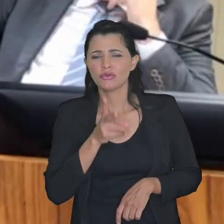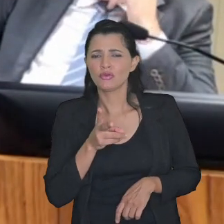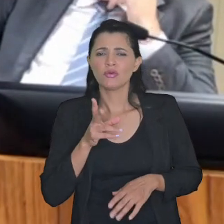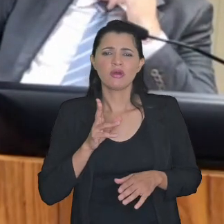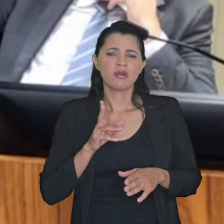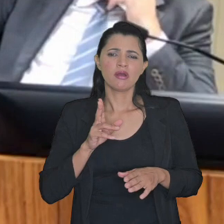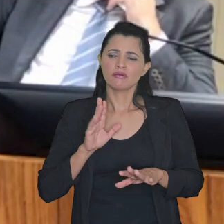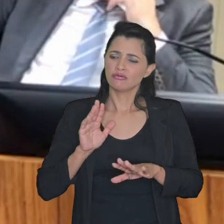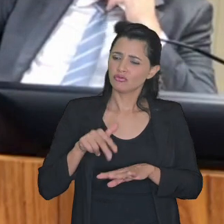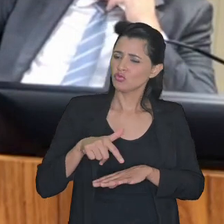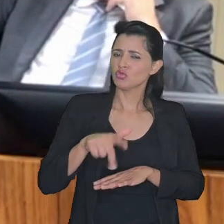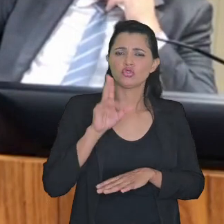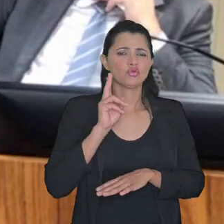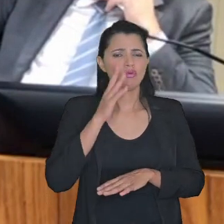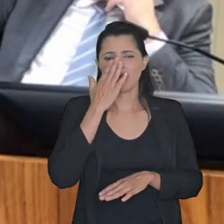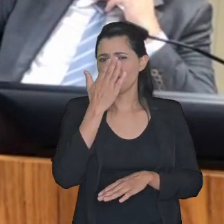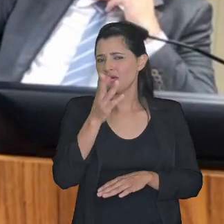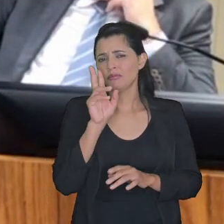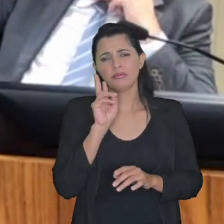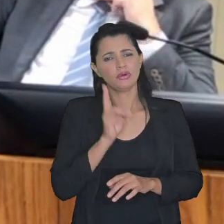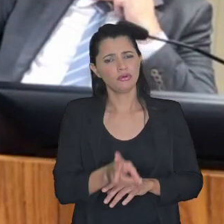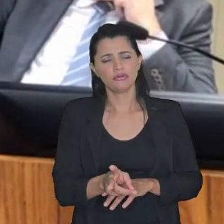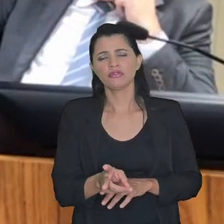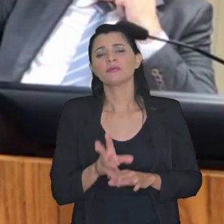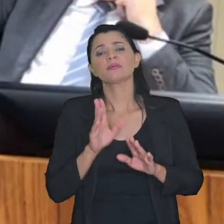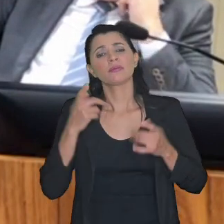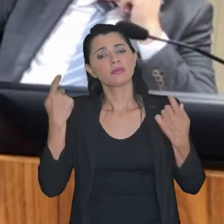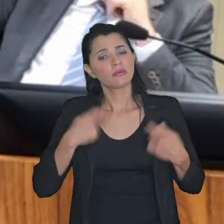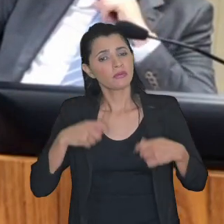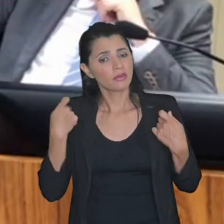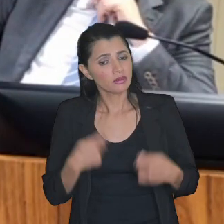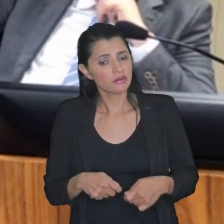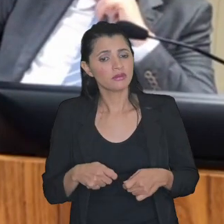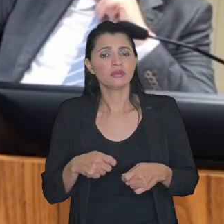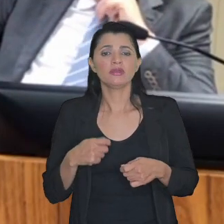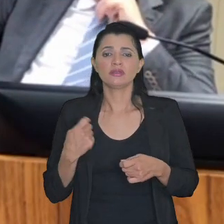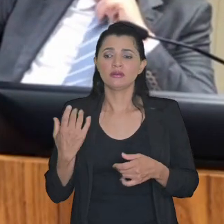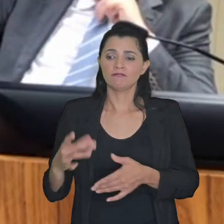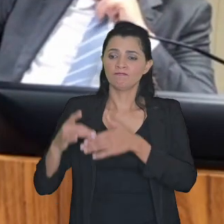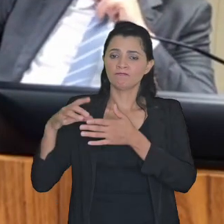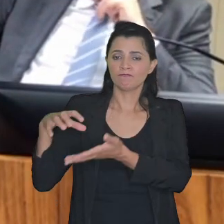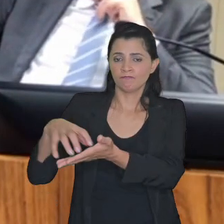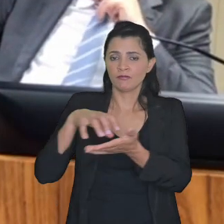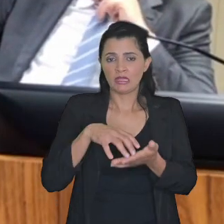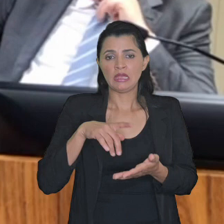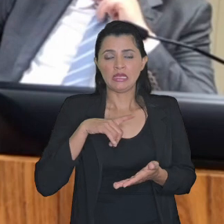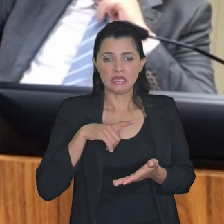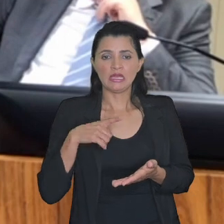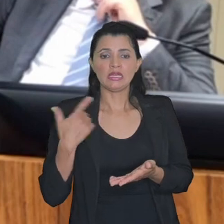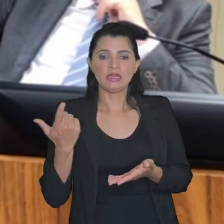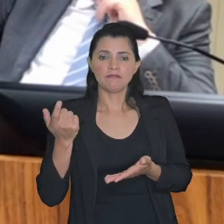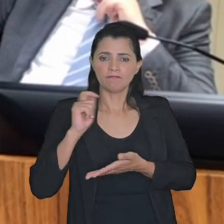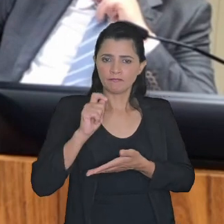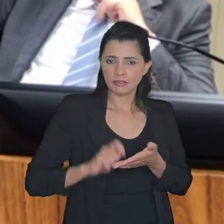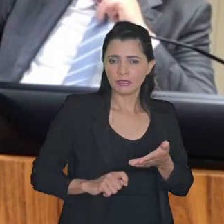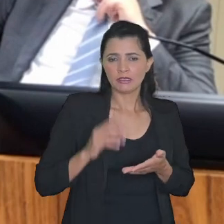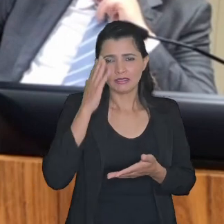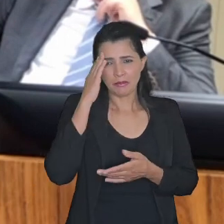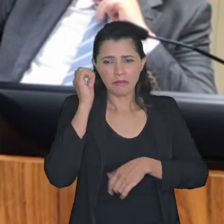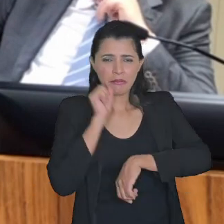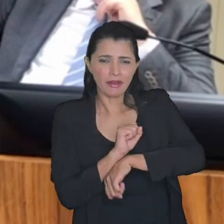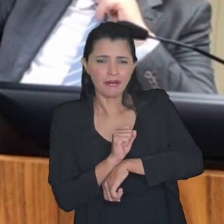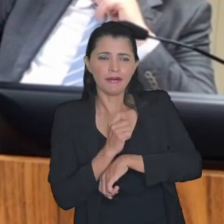adiante sem dúvida nenhuma e é necessário que as autoridades que tenham caneta sobre esse assunto